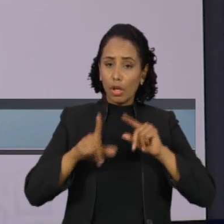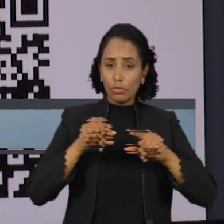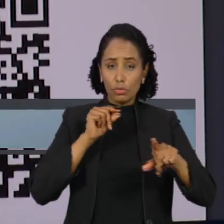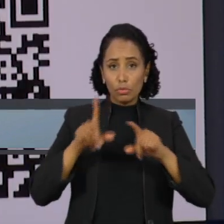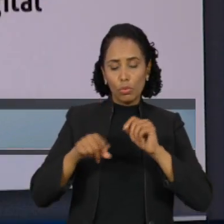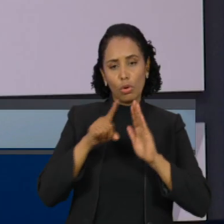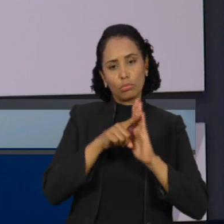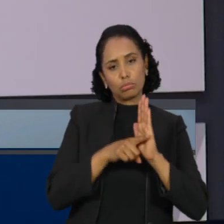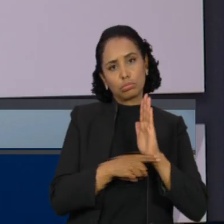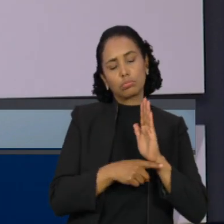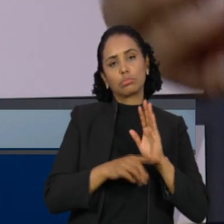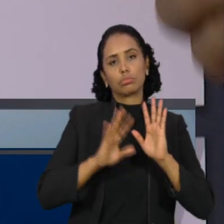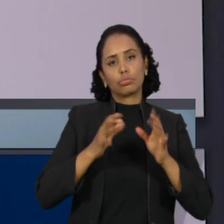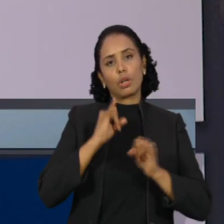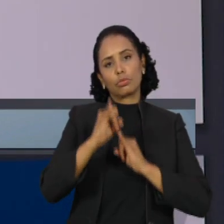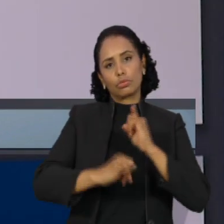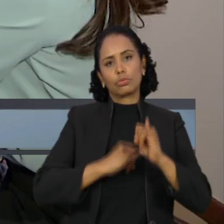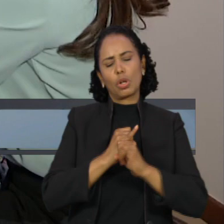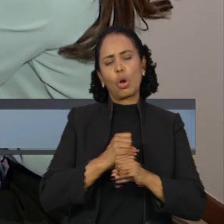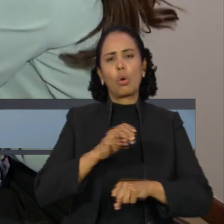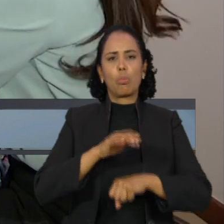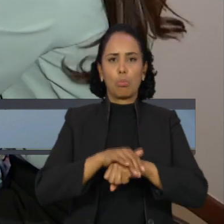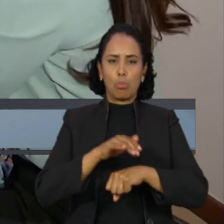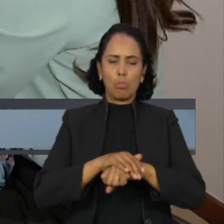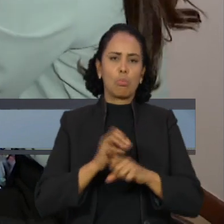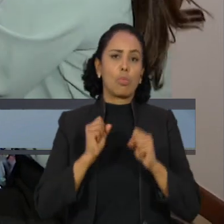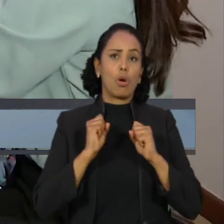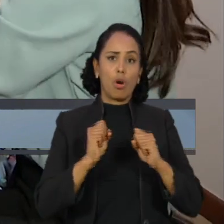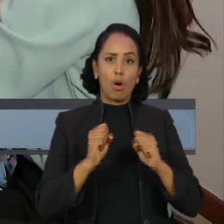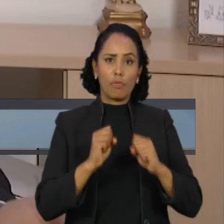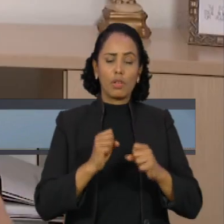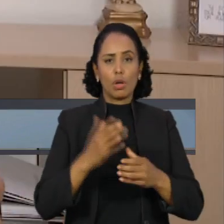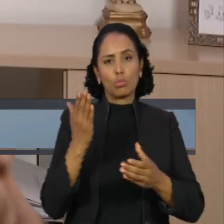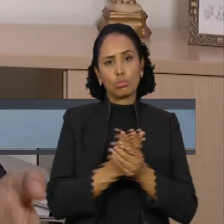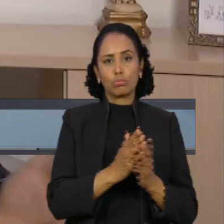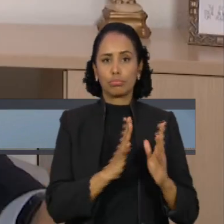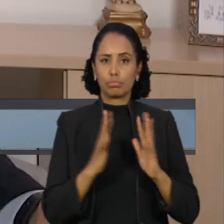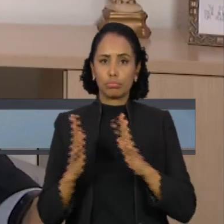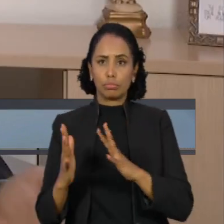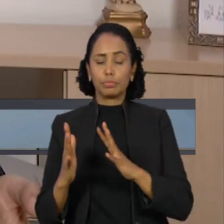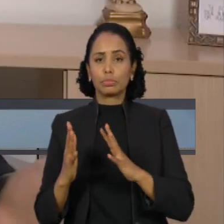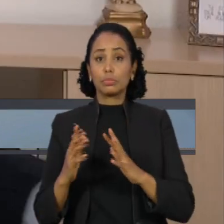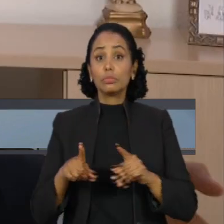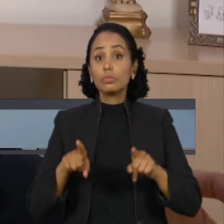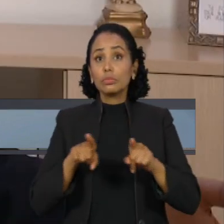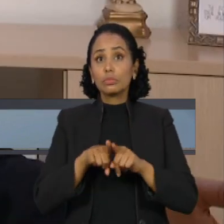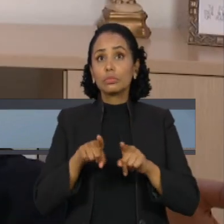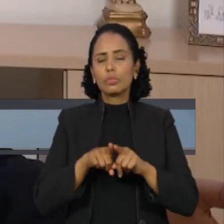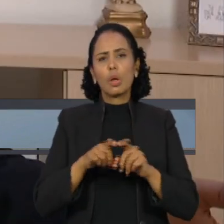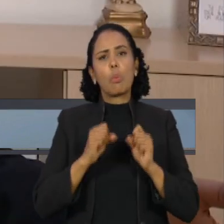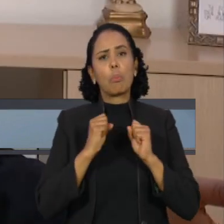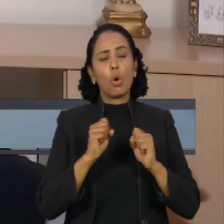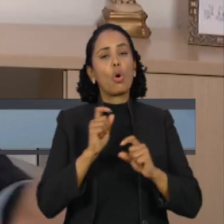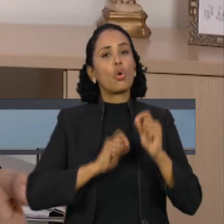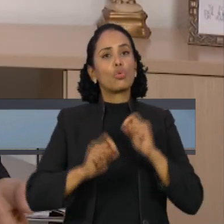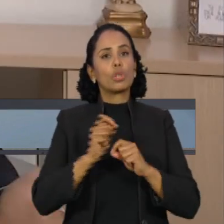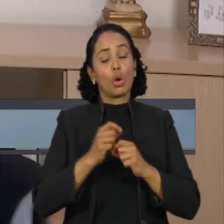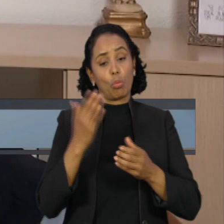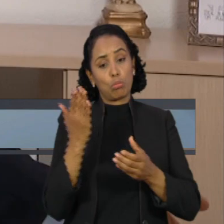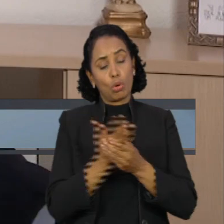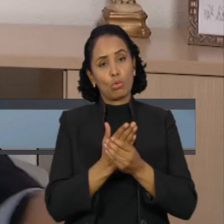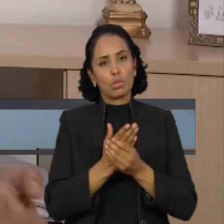digital também pode ser feita com processos em andamento. Basta a parte, fazer a opção no processo,